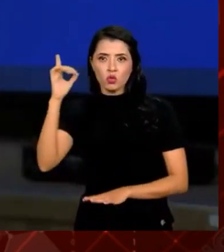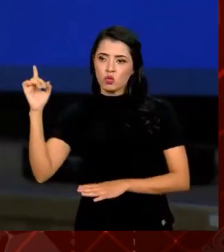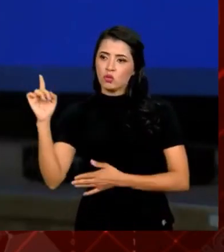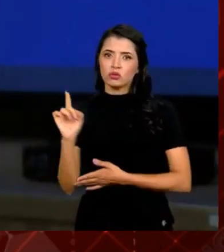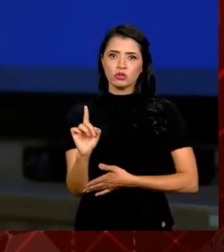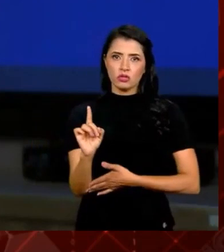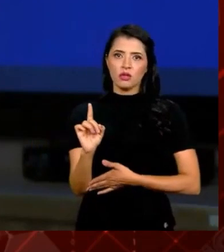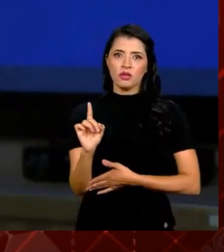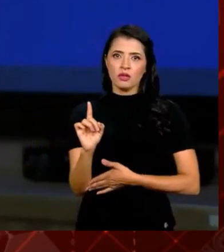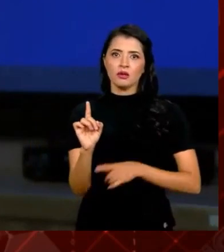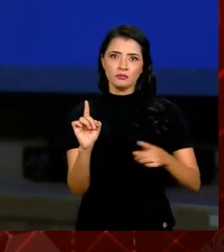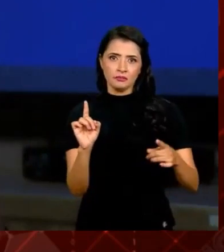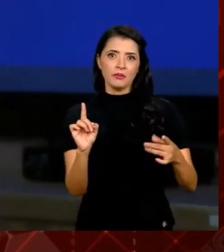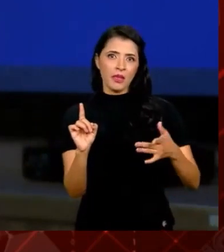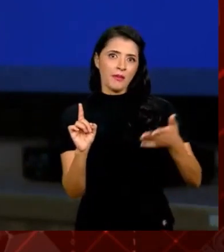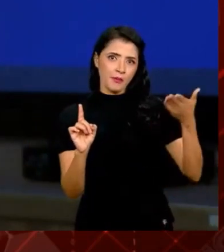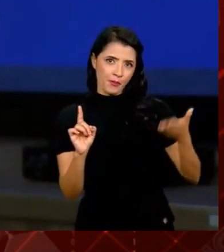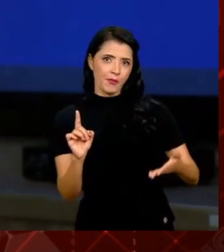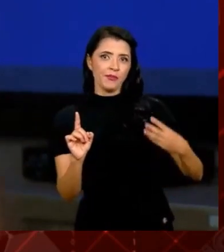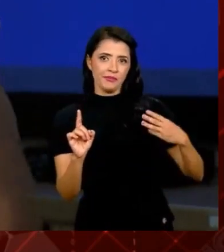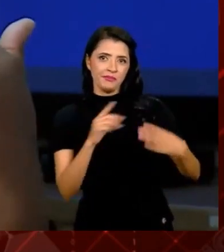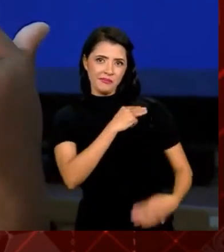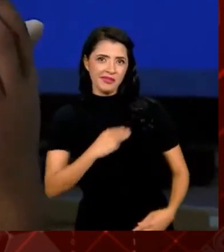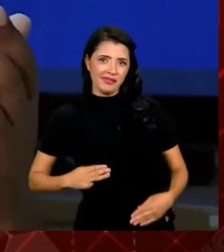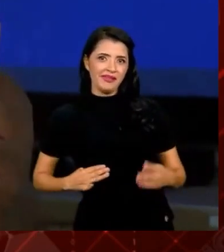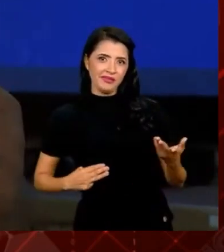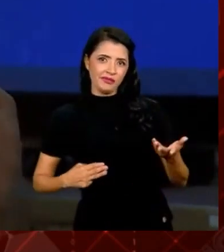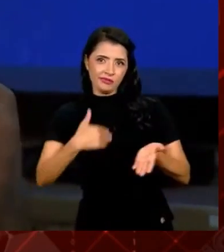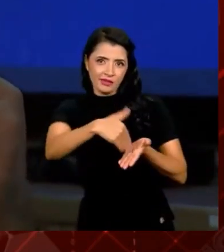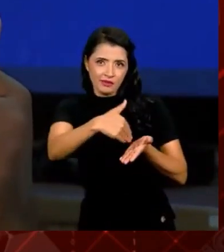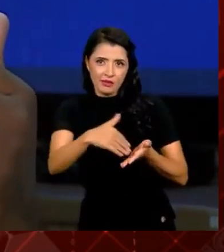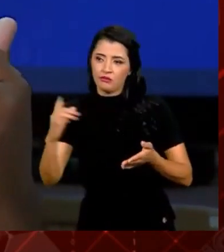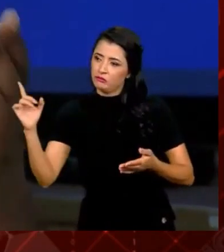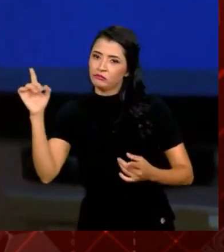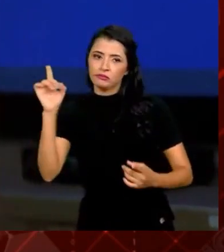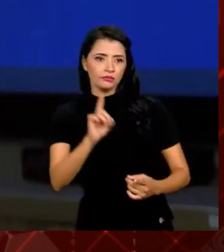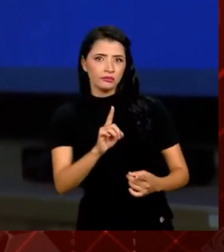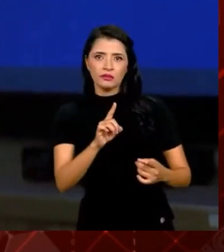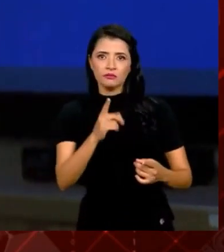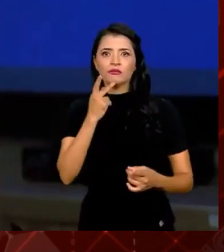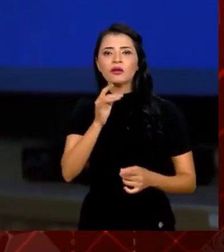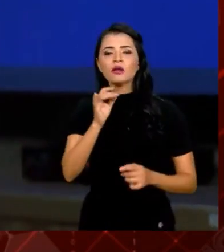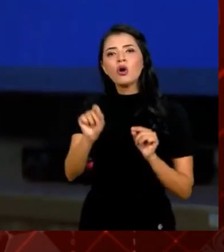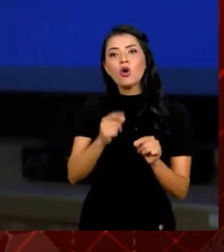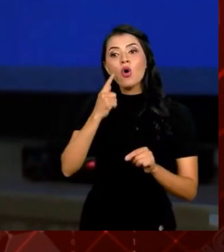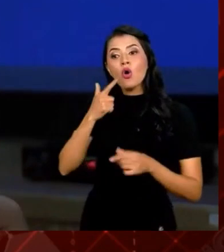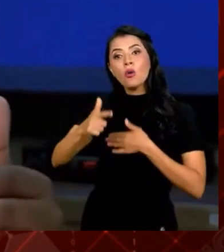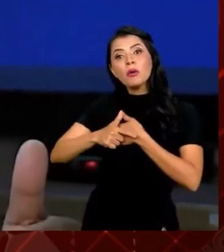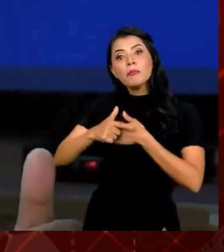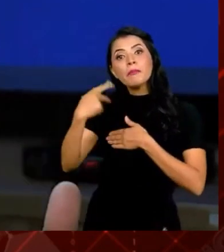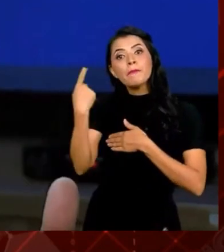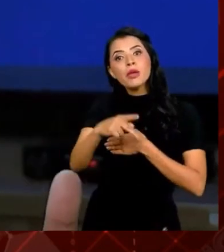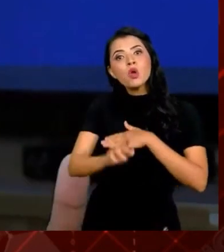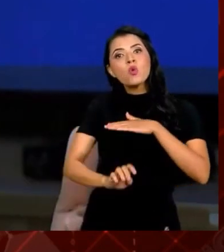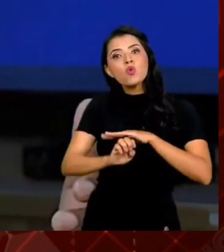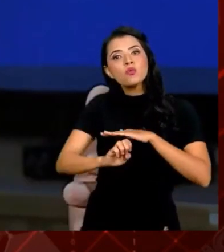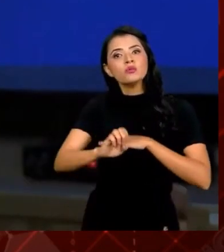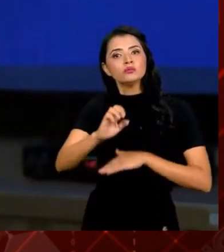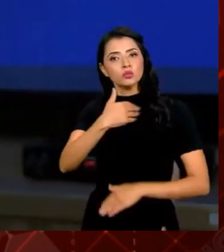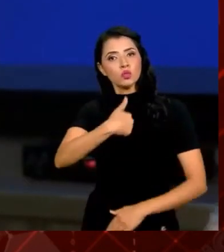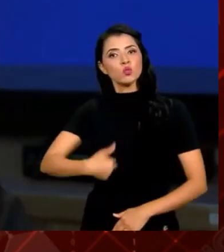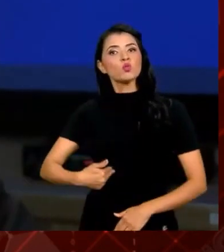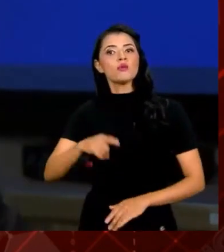um dirigente de educação, seja um ministro, seja um secretário, eles vão ter dúvida em dizer o seguinte, olha, o papel do Estado